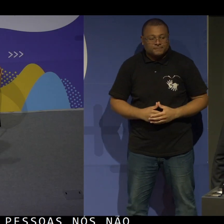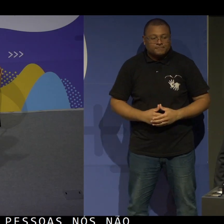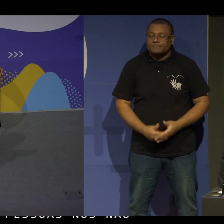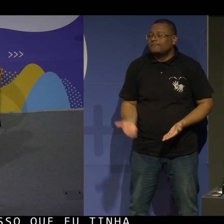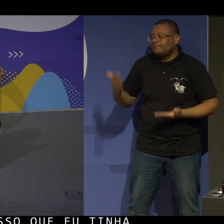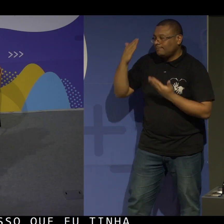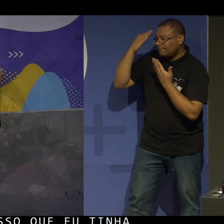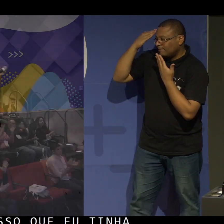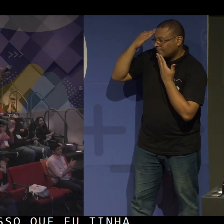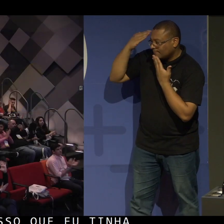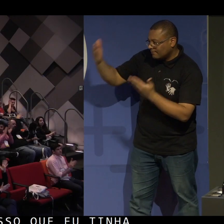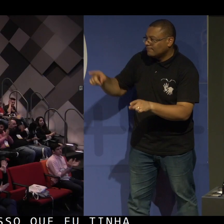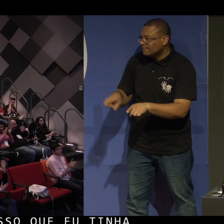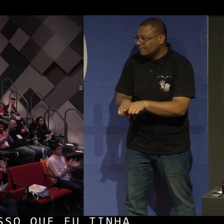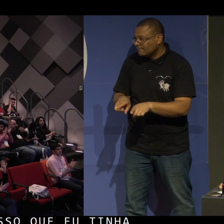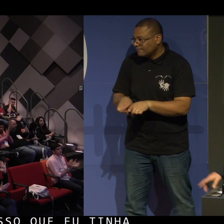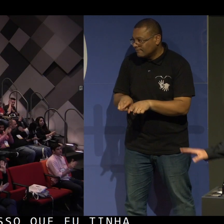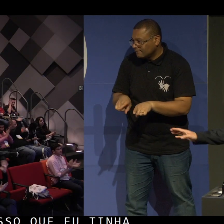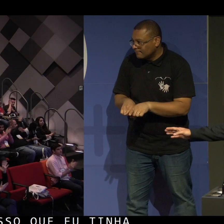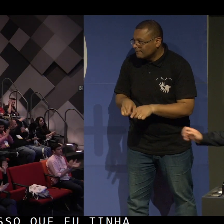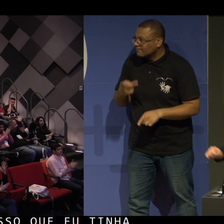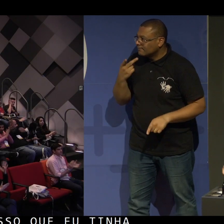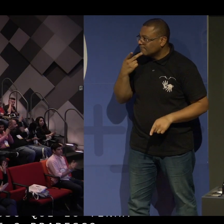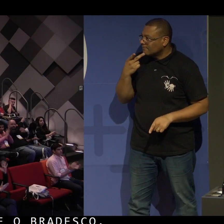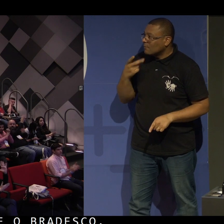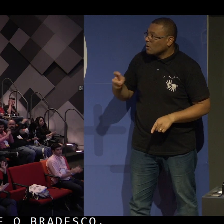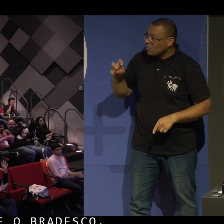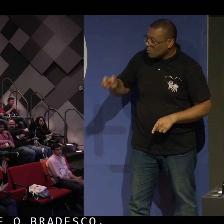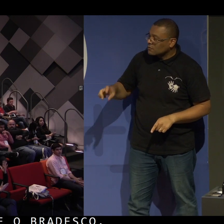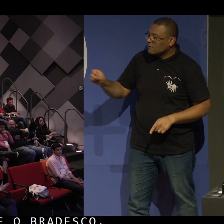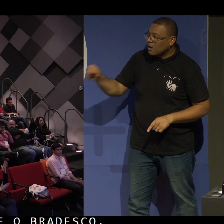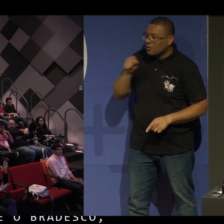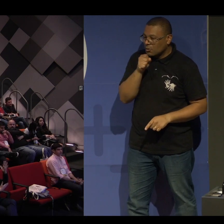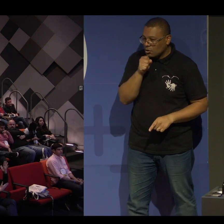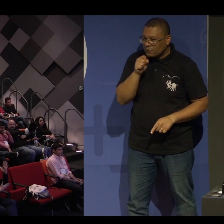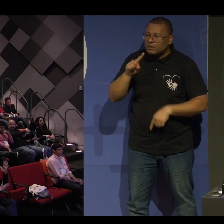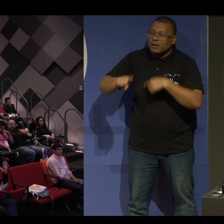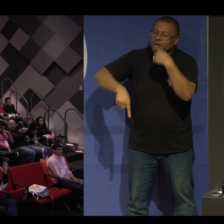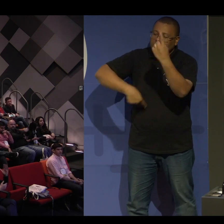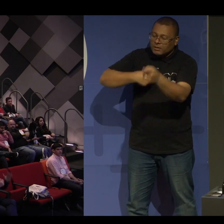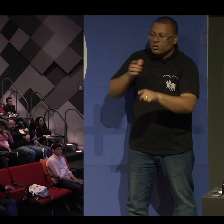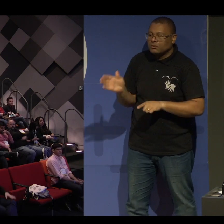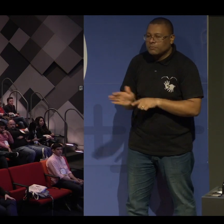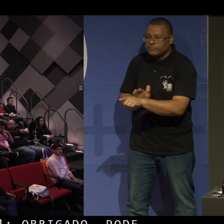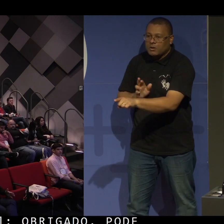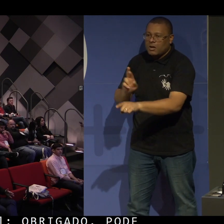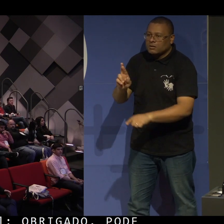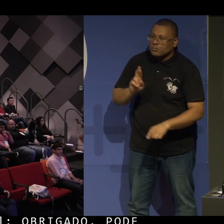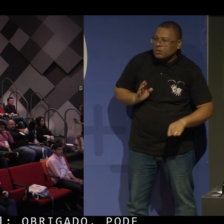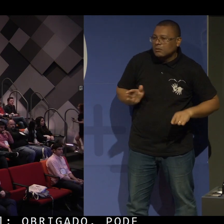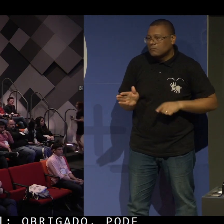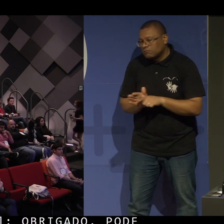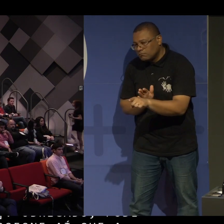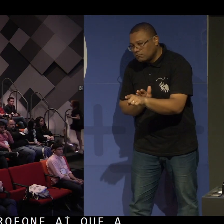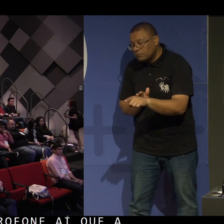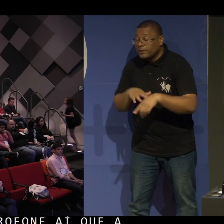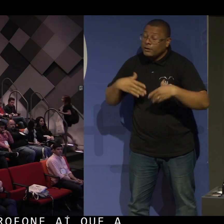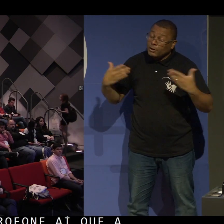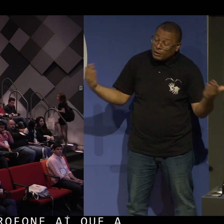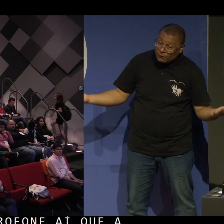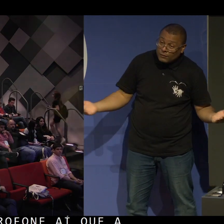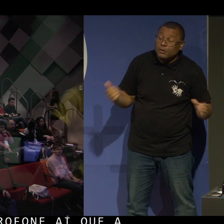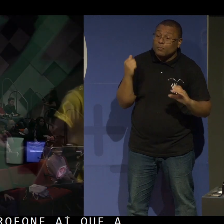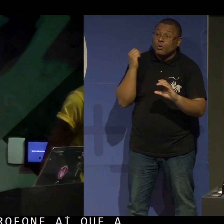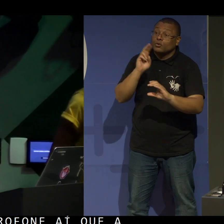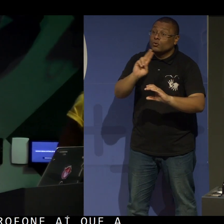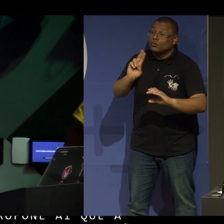obrigado, Claudiane. Obrigado, Claudio. Pode ficar com o microfone aí, que a gente vai entrar agora na sessão de perguntas e respostas. Envie perguntas para